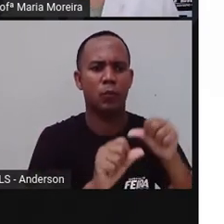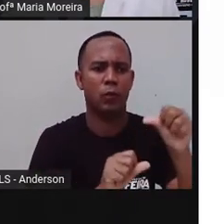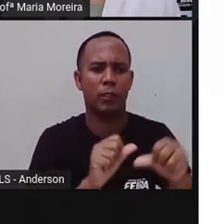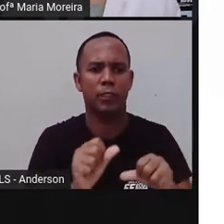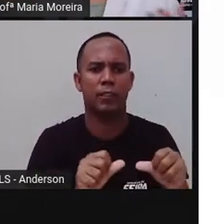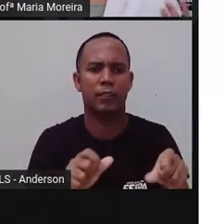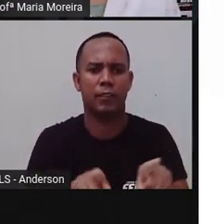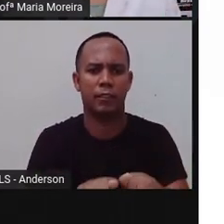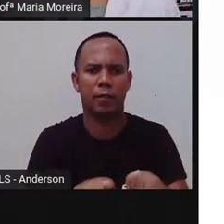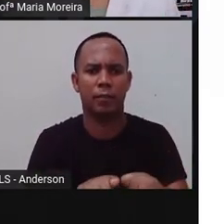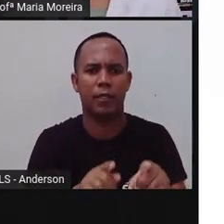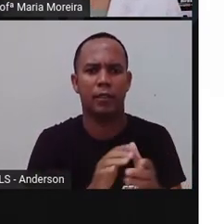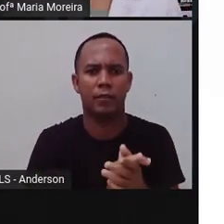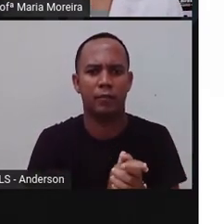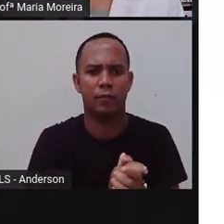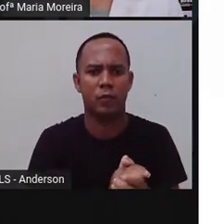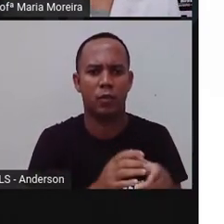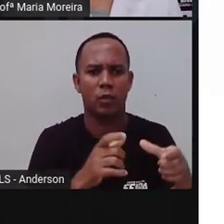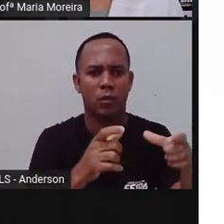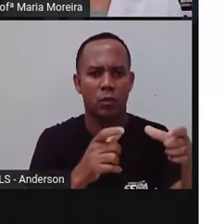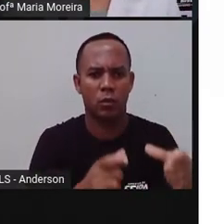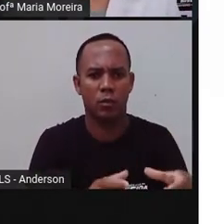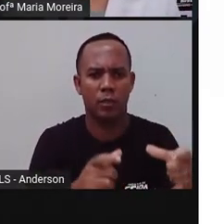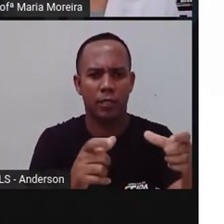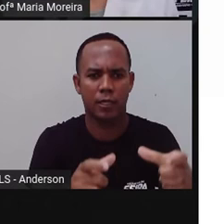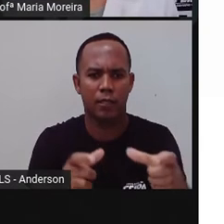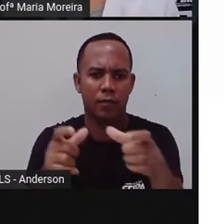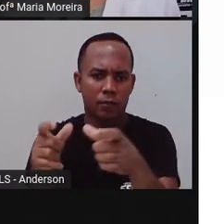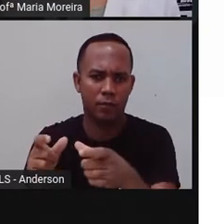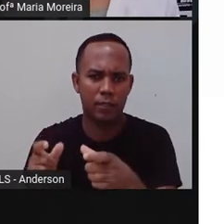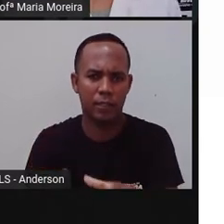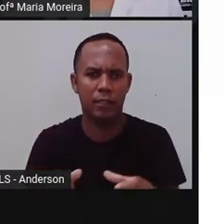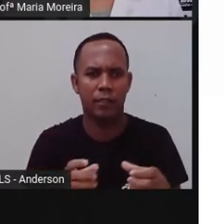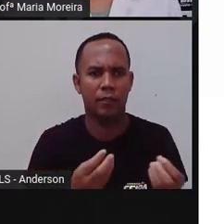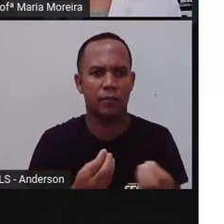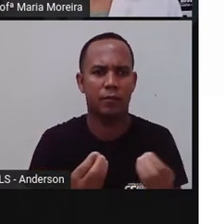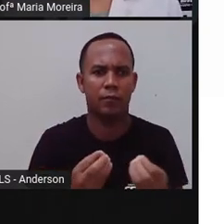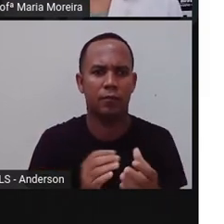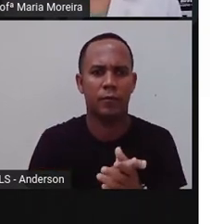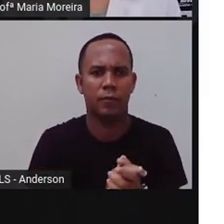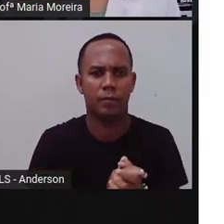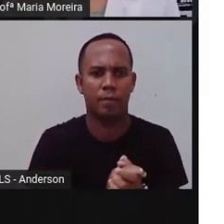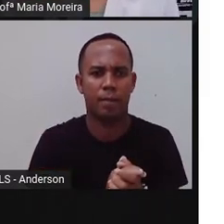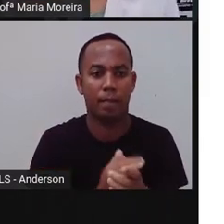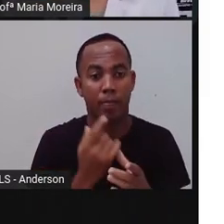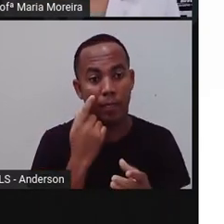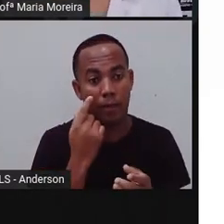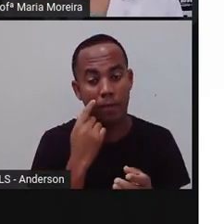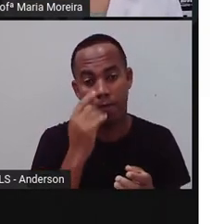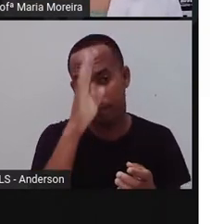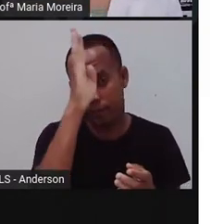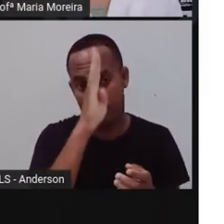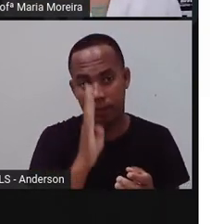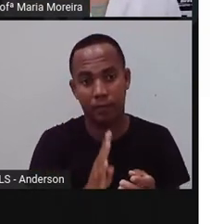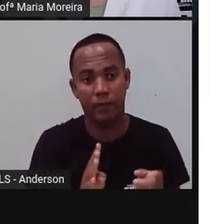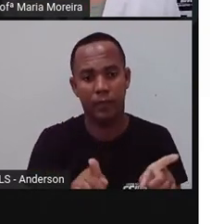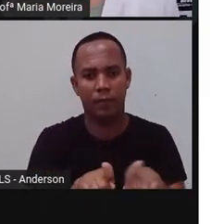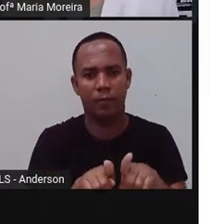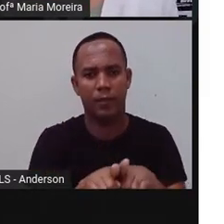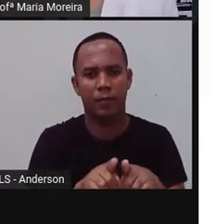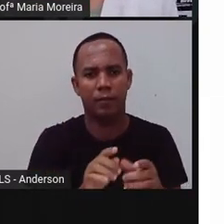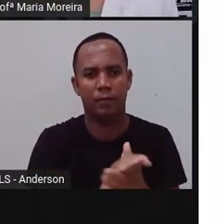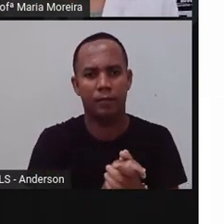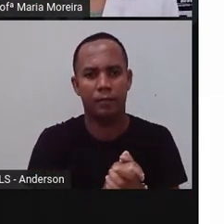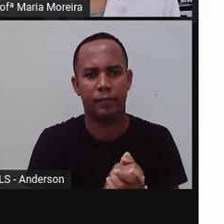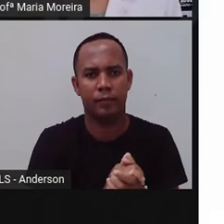calçadas. Áreas de recriação. Quais são as áreas que vocês podem se divertir? A gente pode se divertir no parque, pode se divertir na praça, a gente